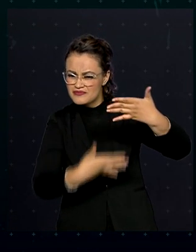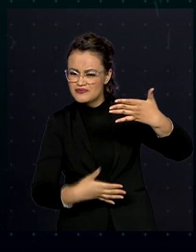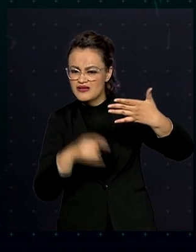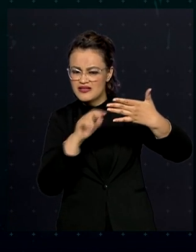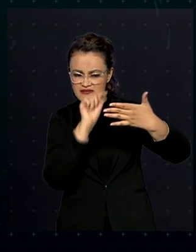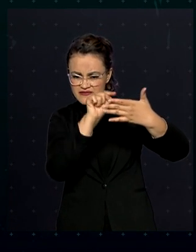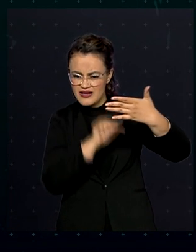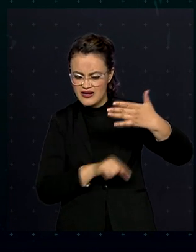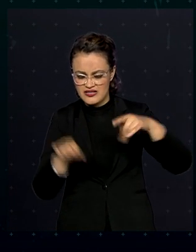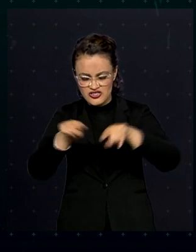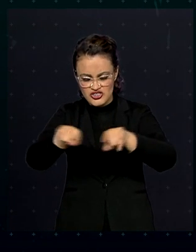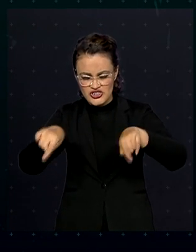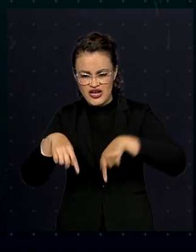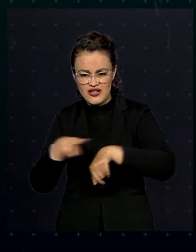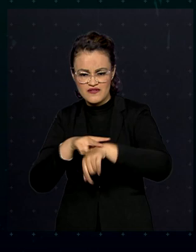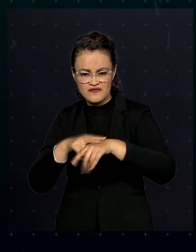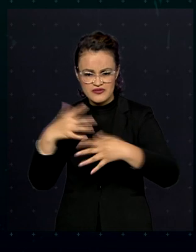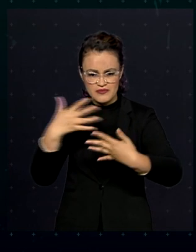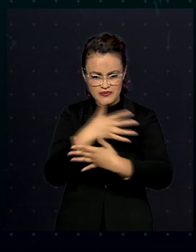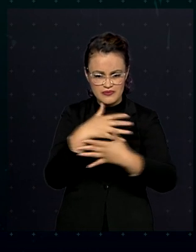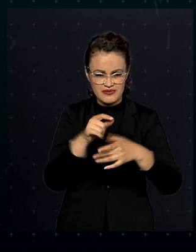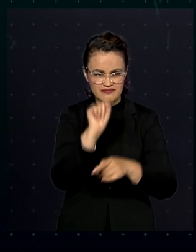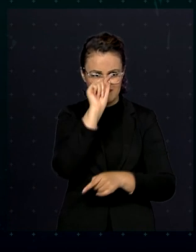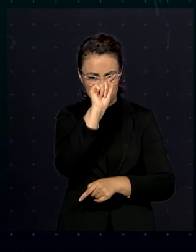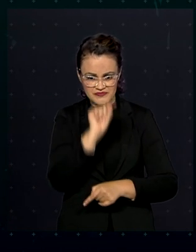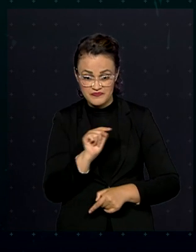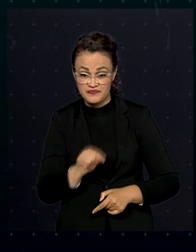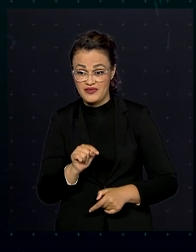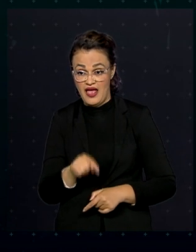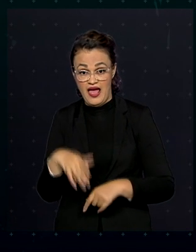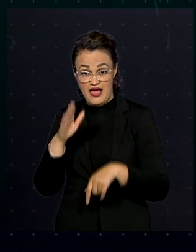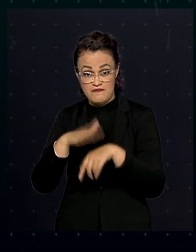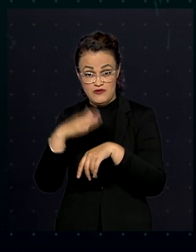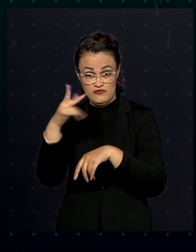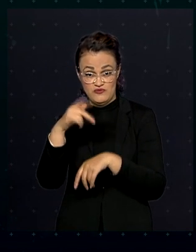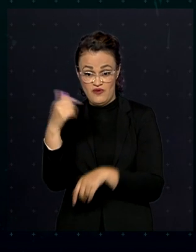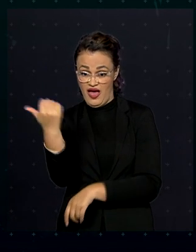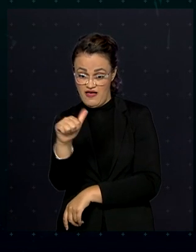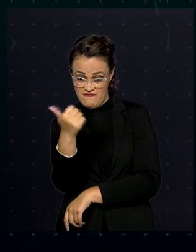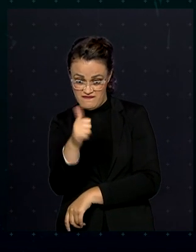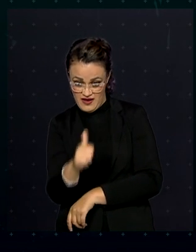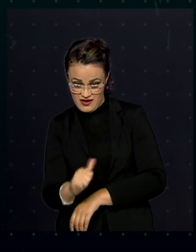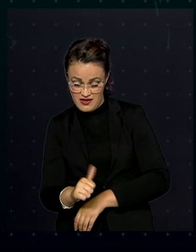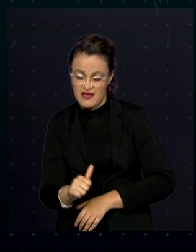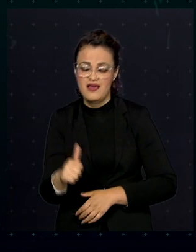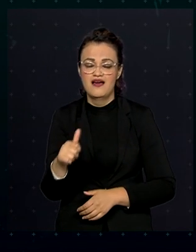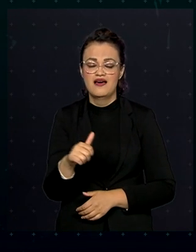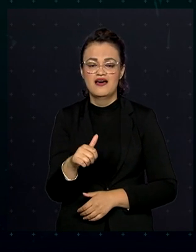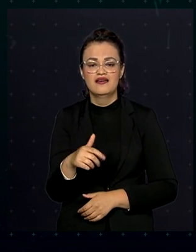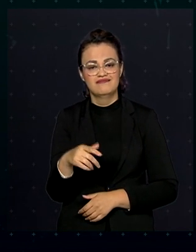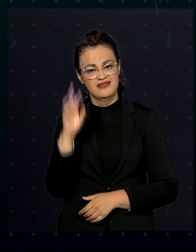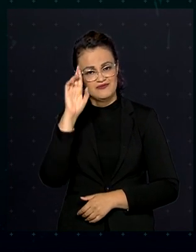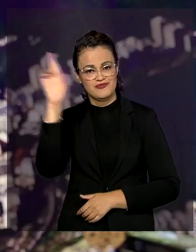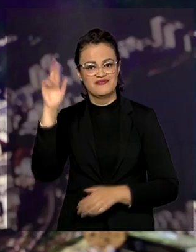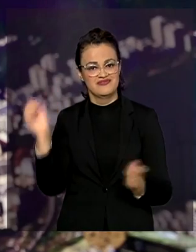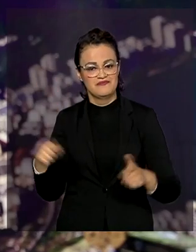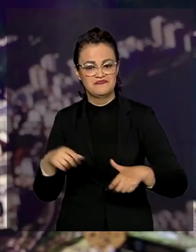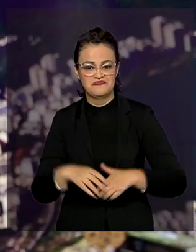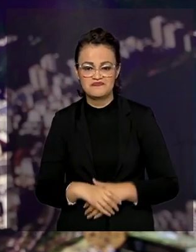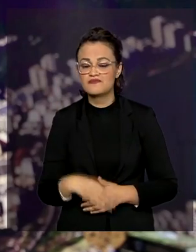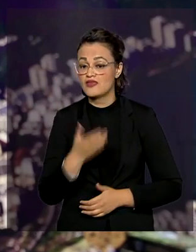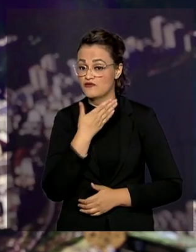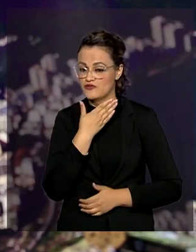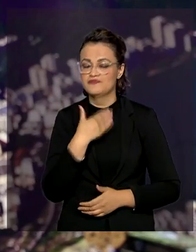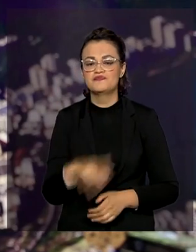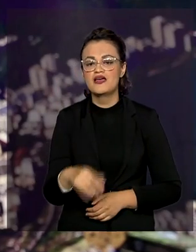cada área verde urbana cadastrada e permite a avaliação dessas áreas pelos usuários. Todos